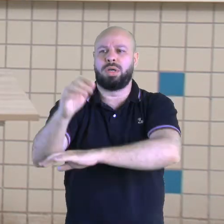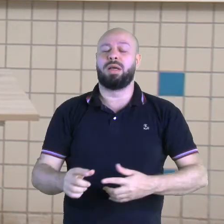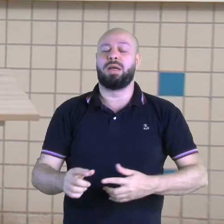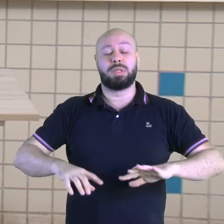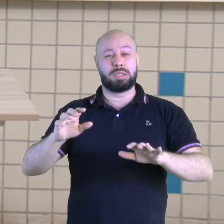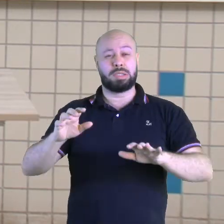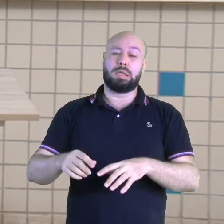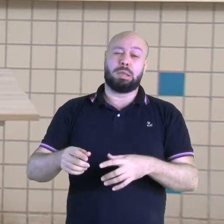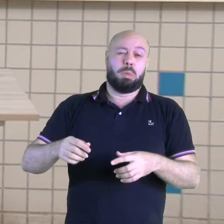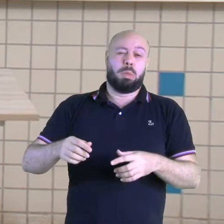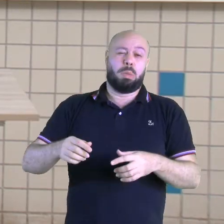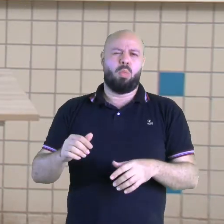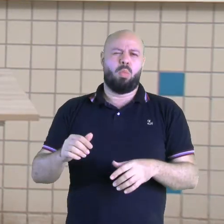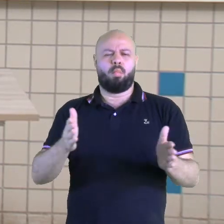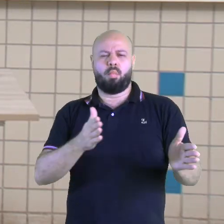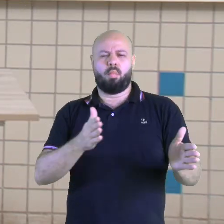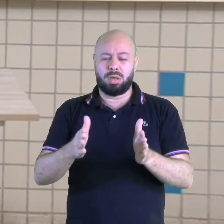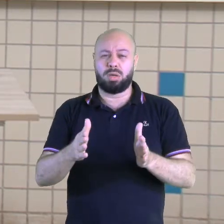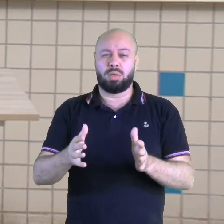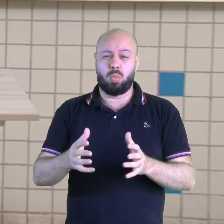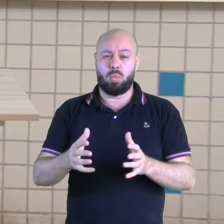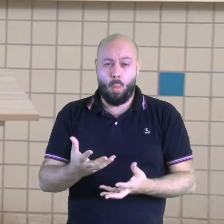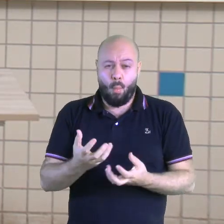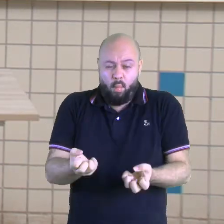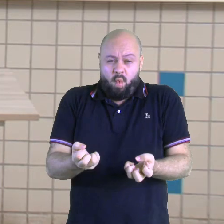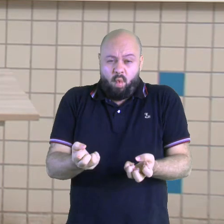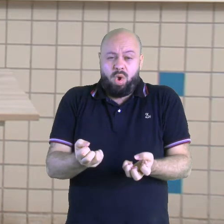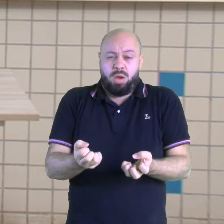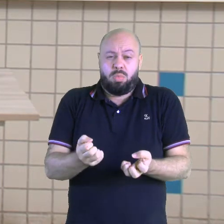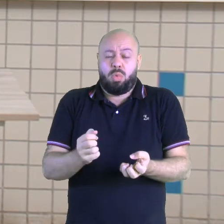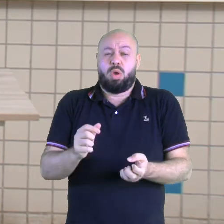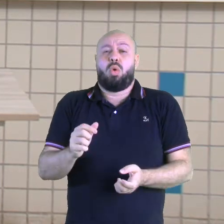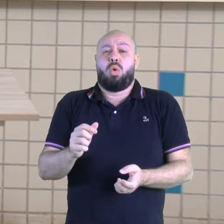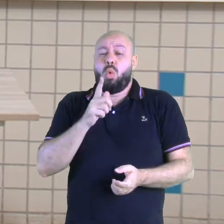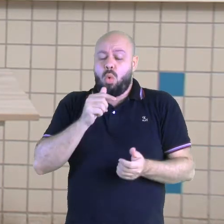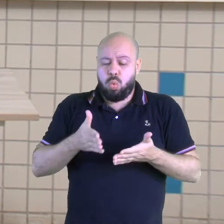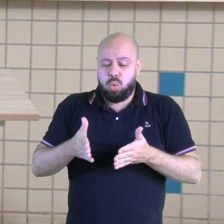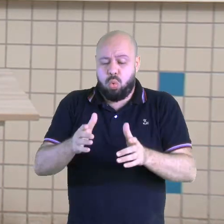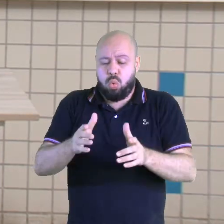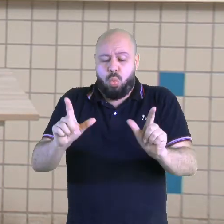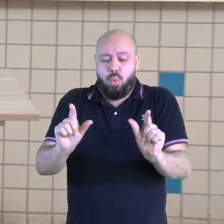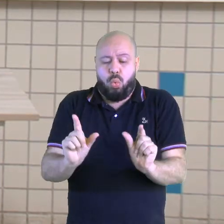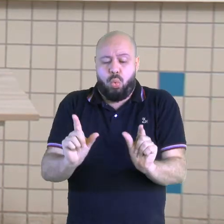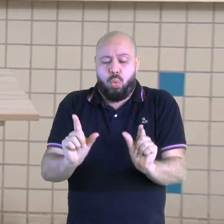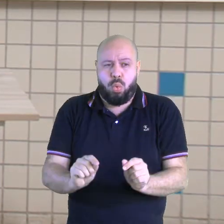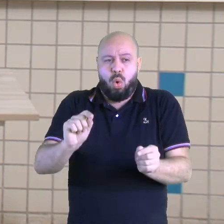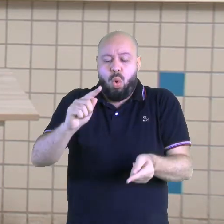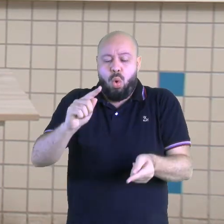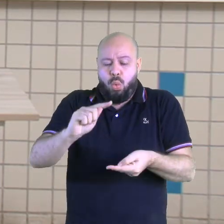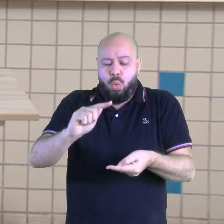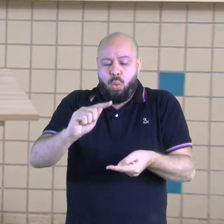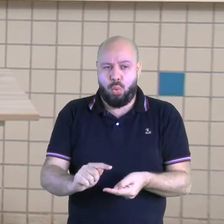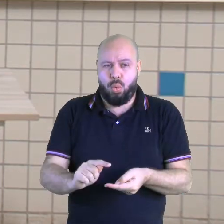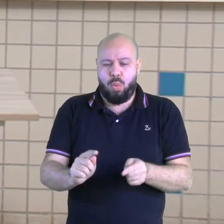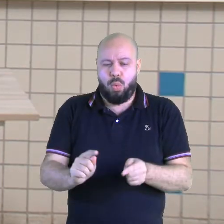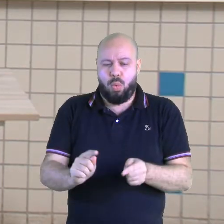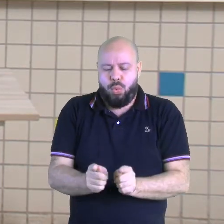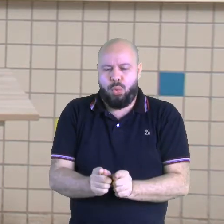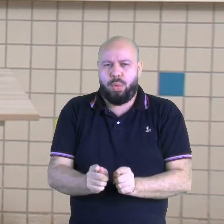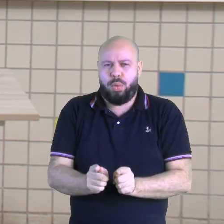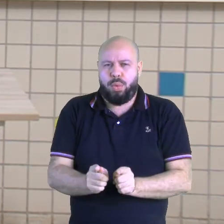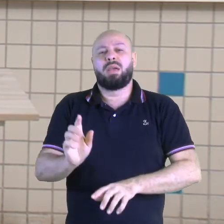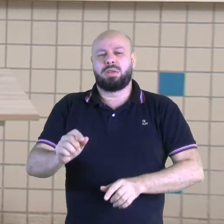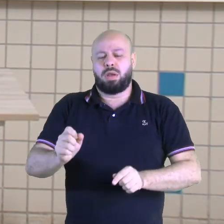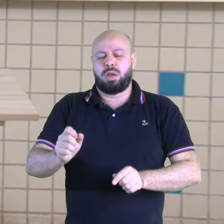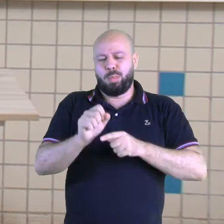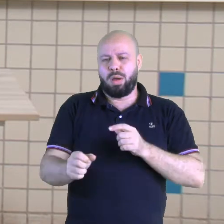seco os rios também vão secar. É uma das consequências nossas, da nossa ação com a natureza. As queimadas, por